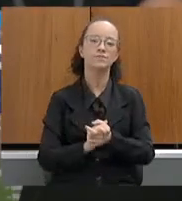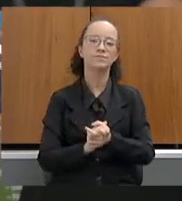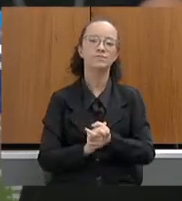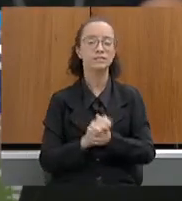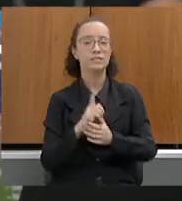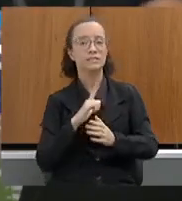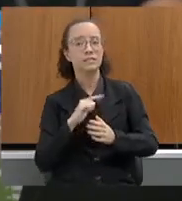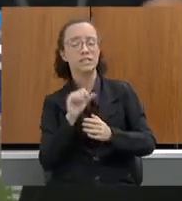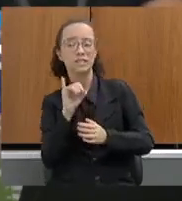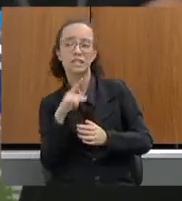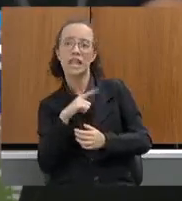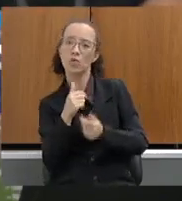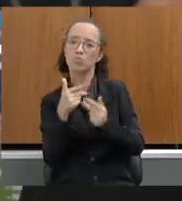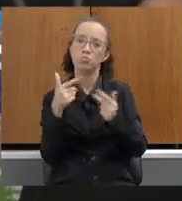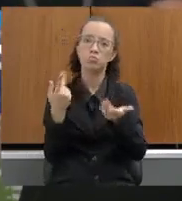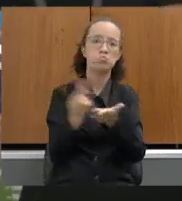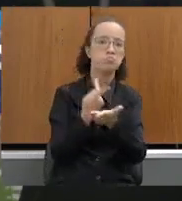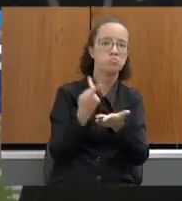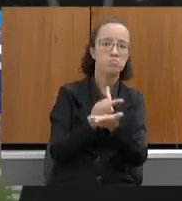de inúmeras irregularidades.